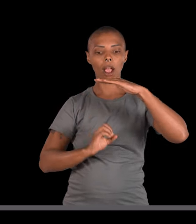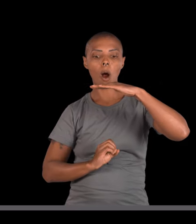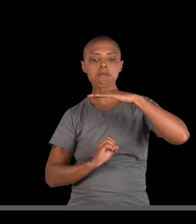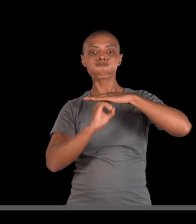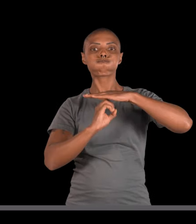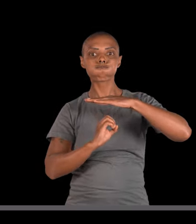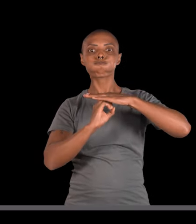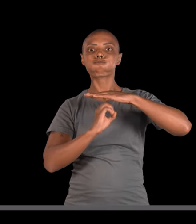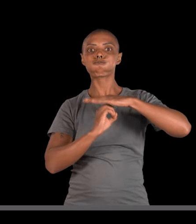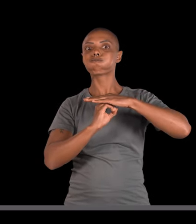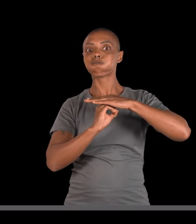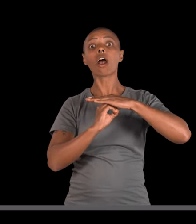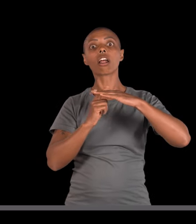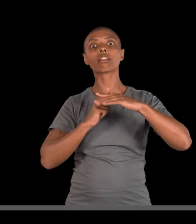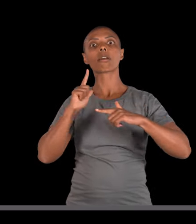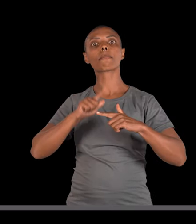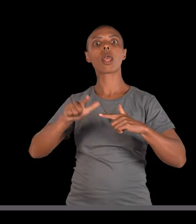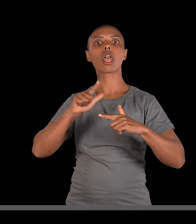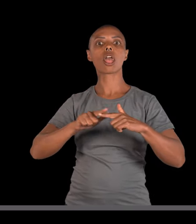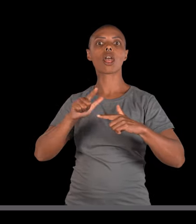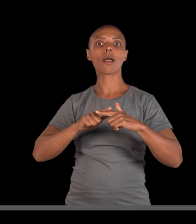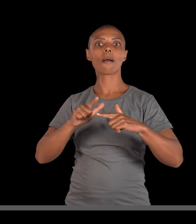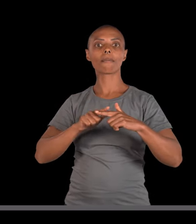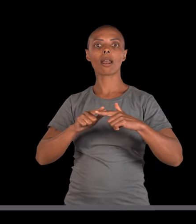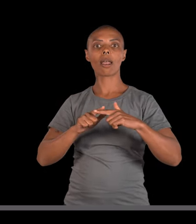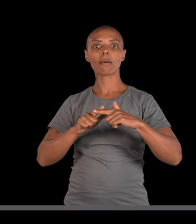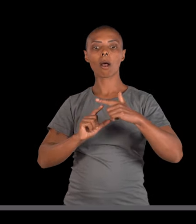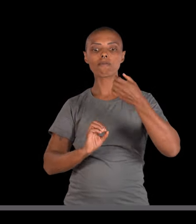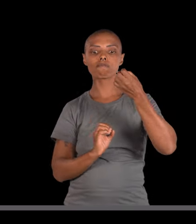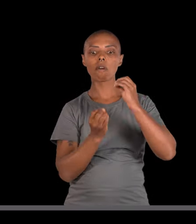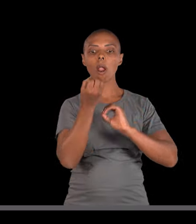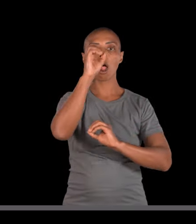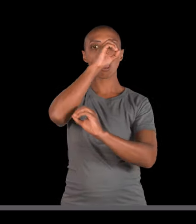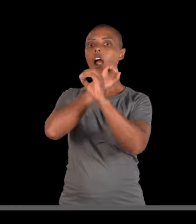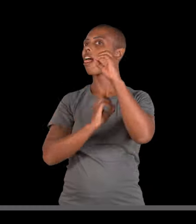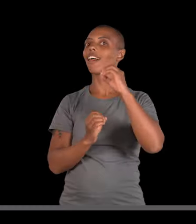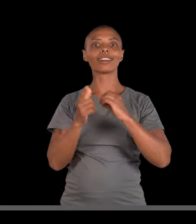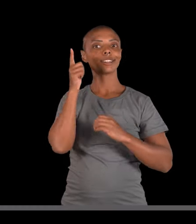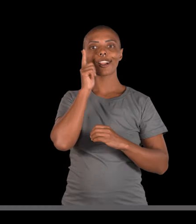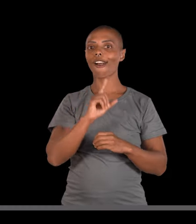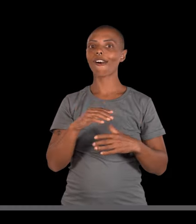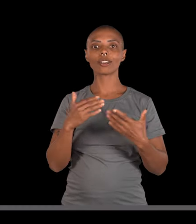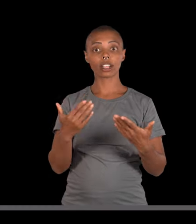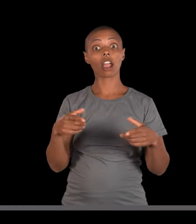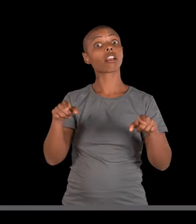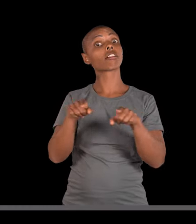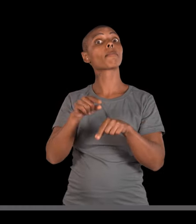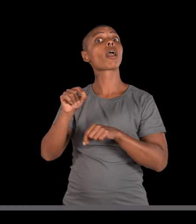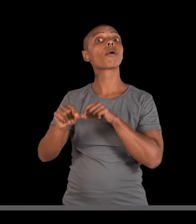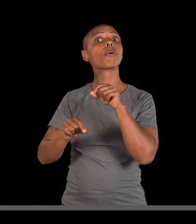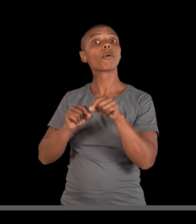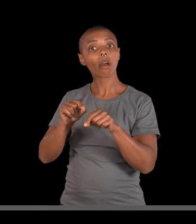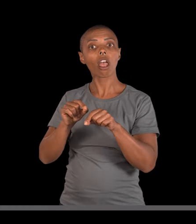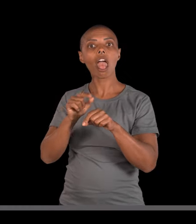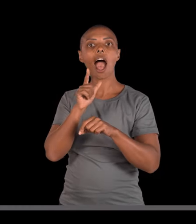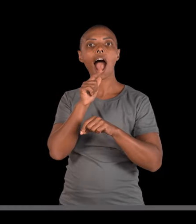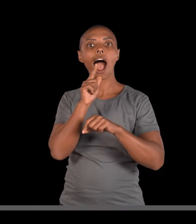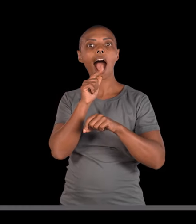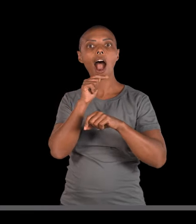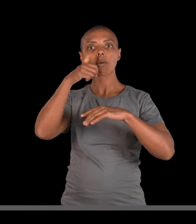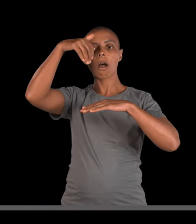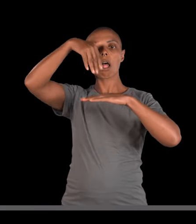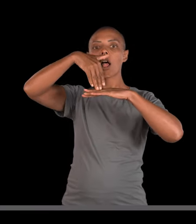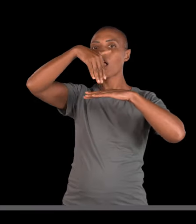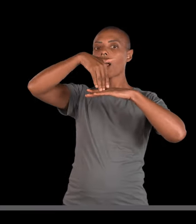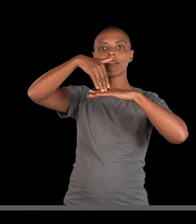fica bloqueado. Fica com problema. E isso, claro, vai causar um problema também na movimentação da